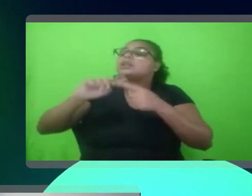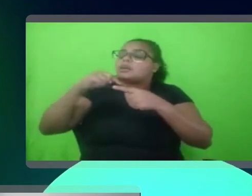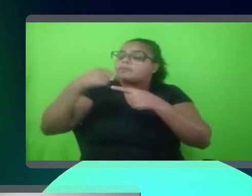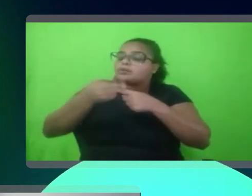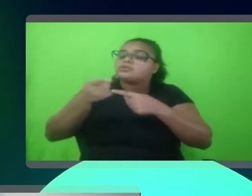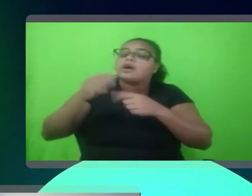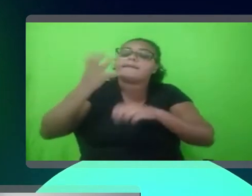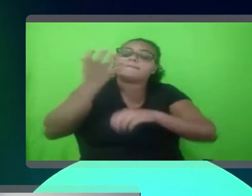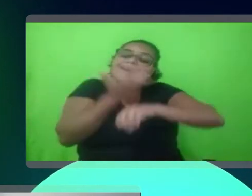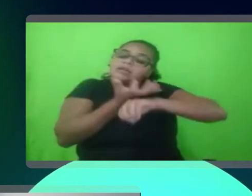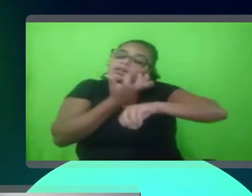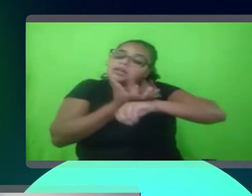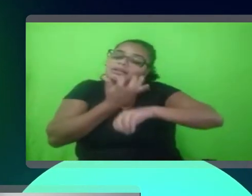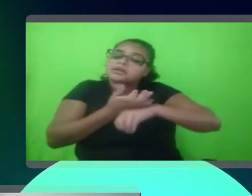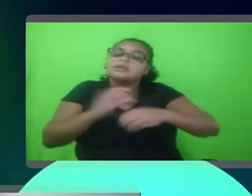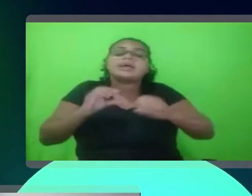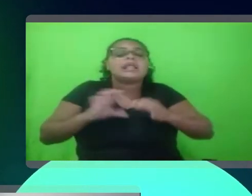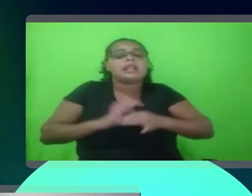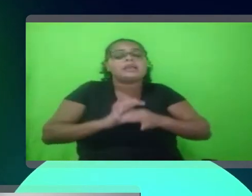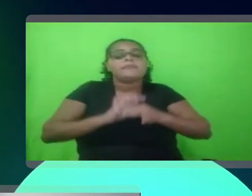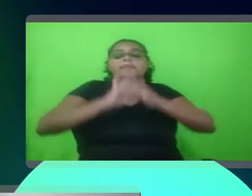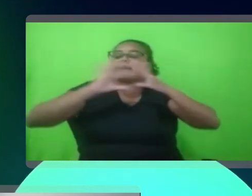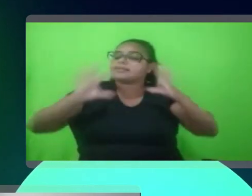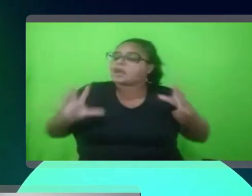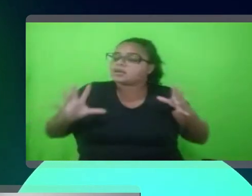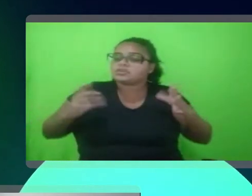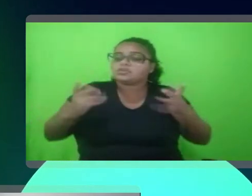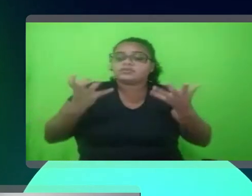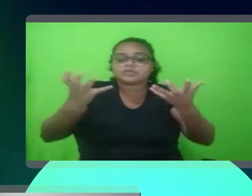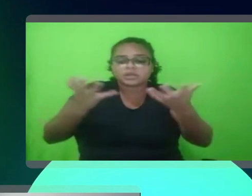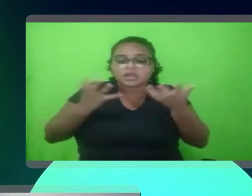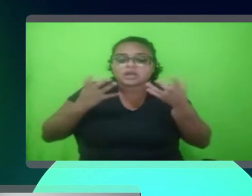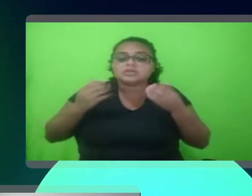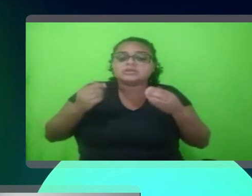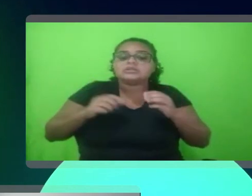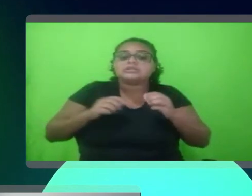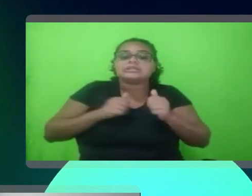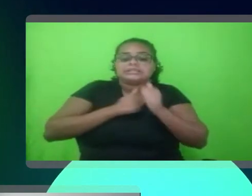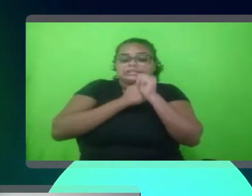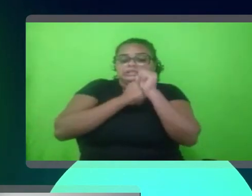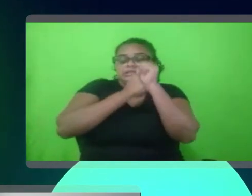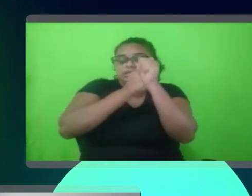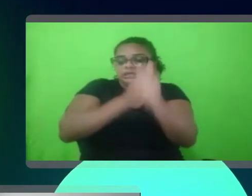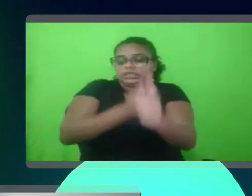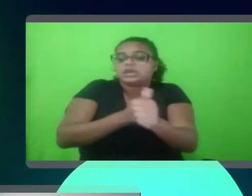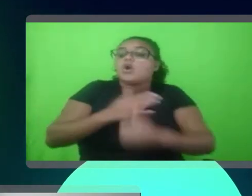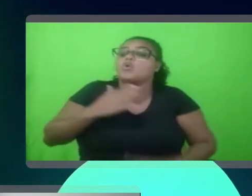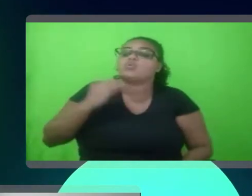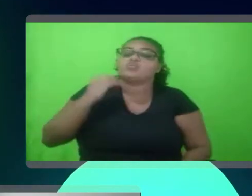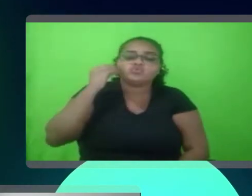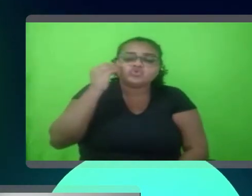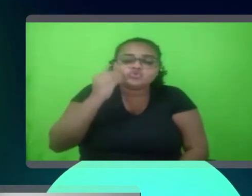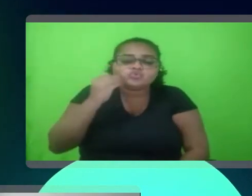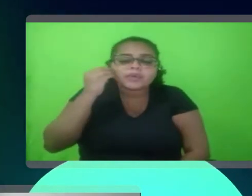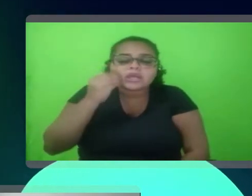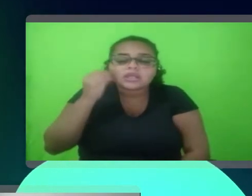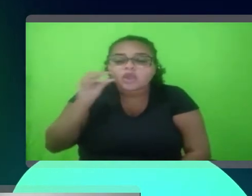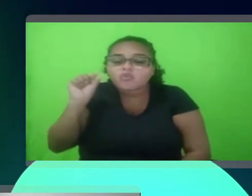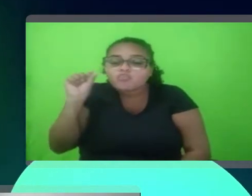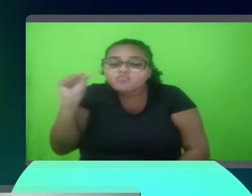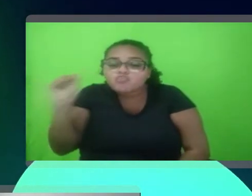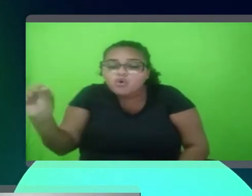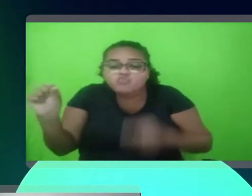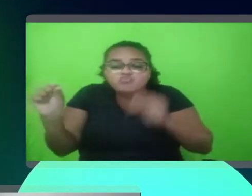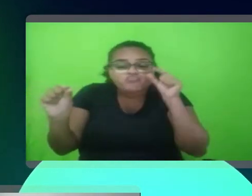Depois dessas matérias, você tem, é, liberdade de escolher a área que você quer seguir, tá, é, eu, cara, eu sempre experimentei um pouco de